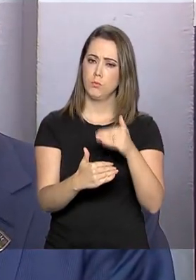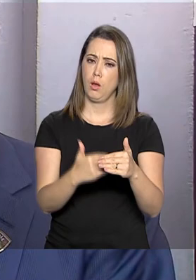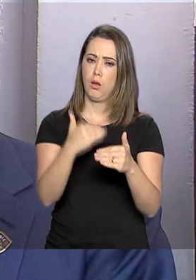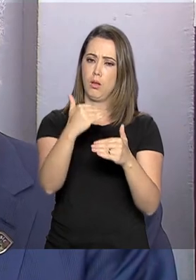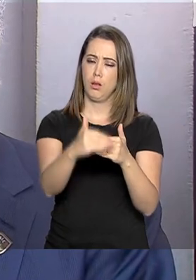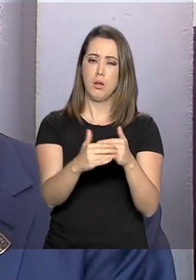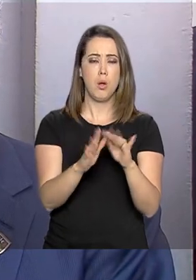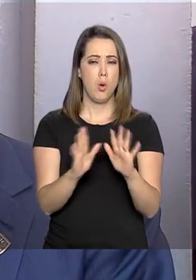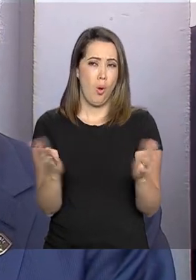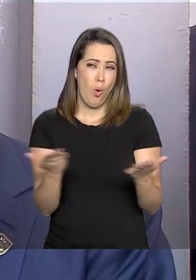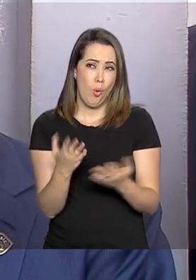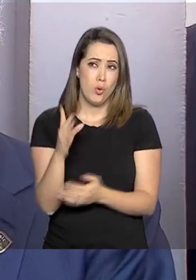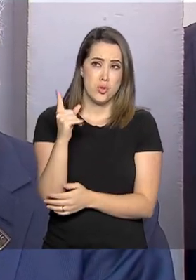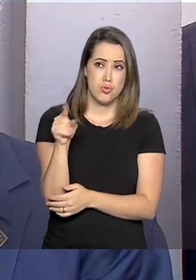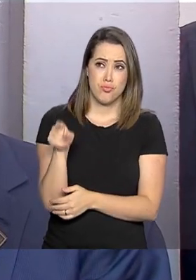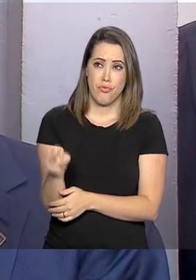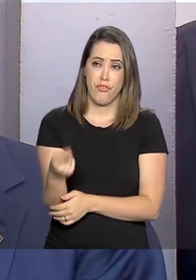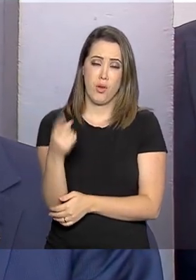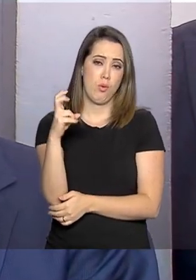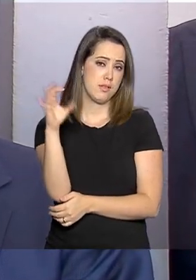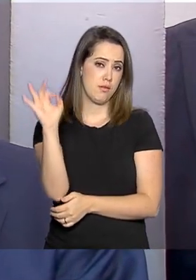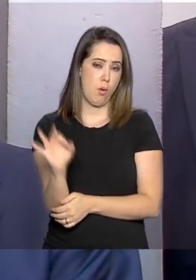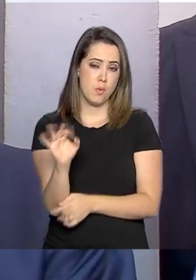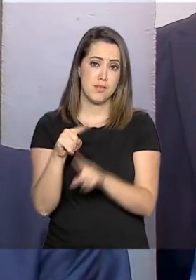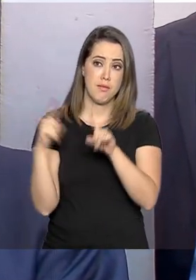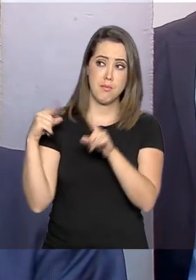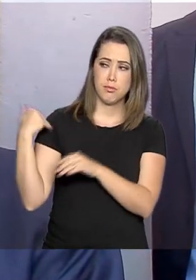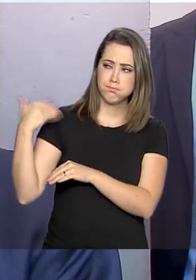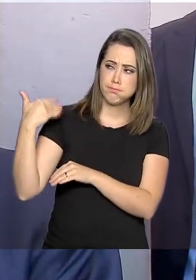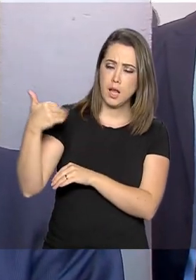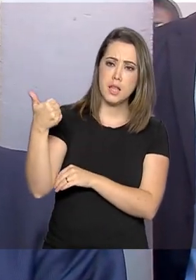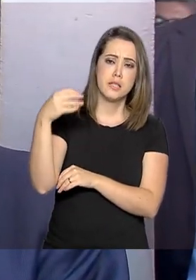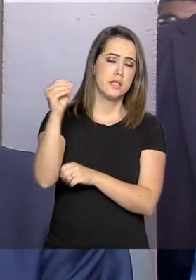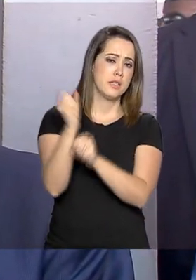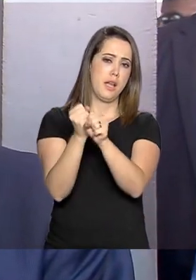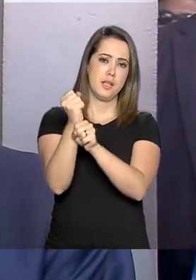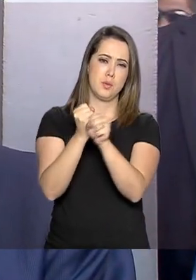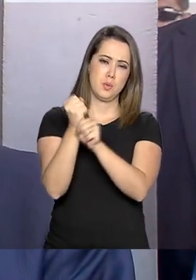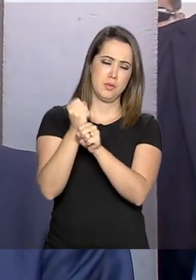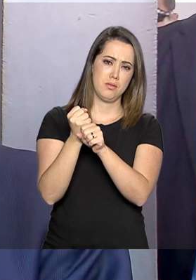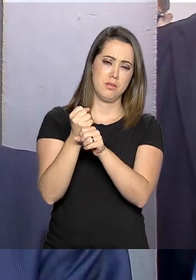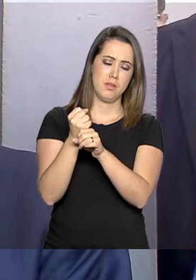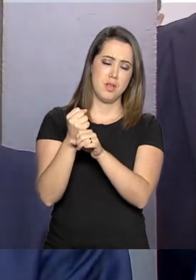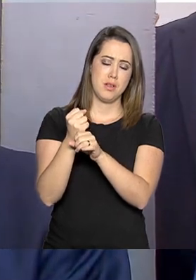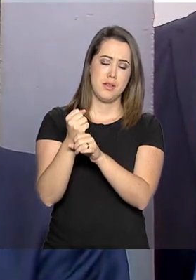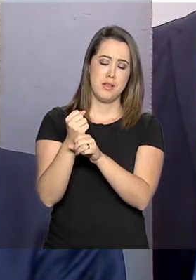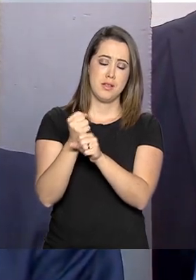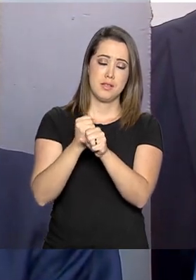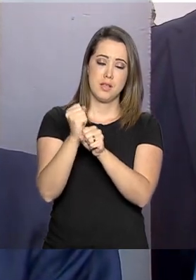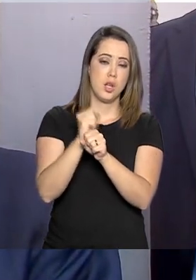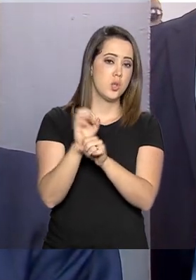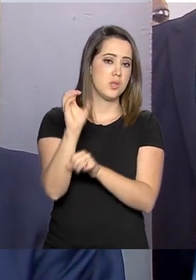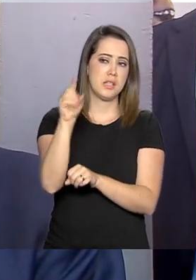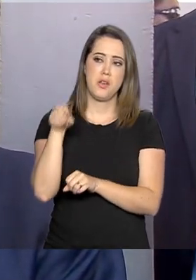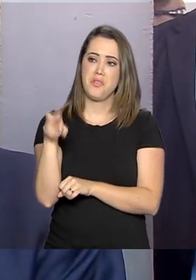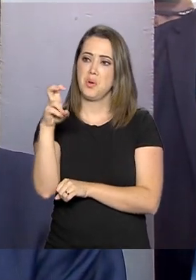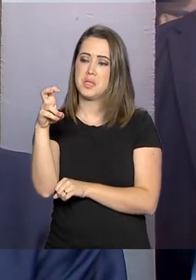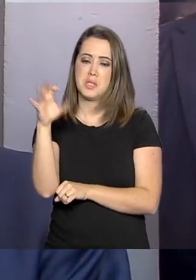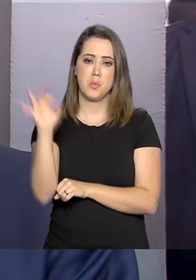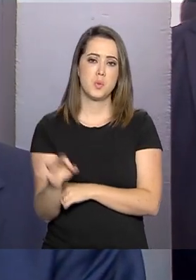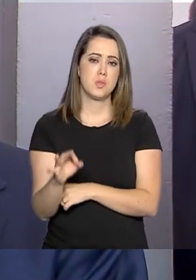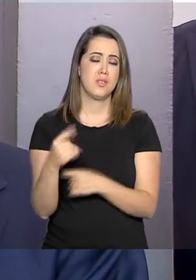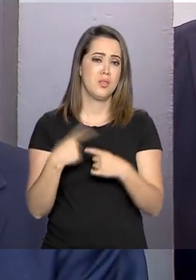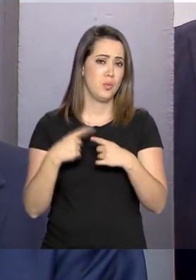crescimento está aí em torno de 1,5%, mas nos últimos 10 anos o crescimento é 0,5%. Então não há novidade nenhuma nessa